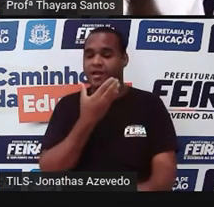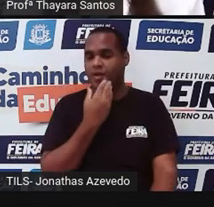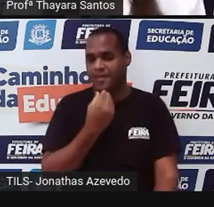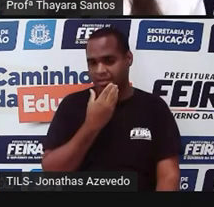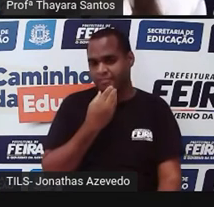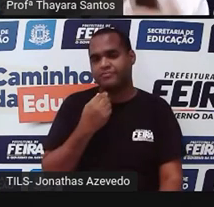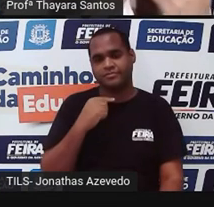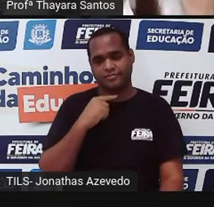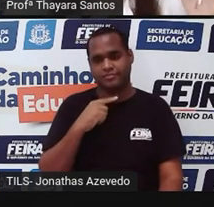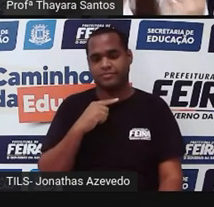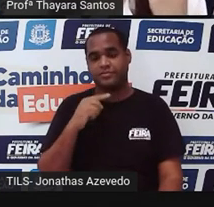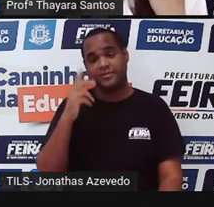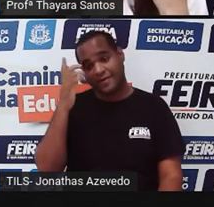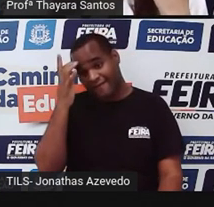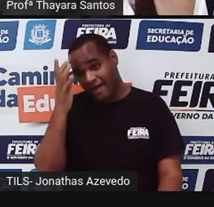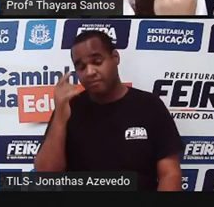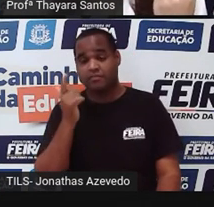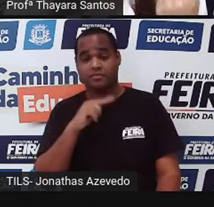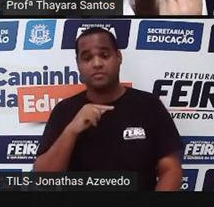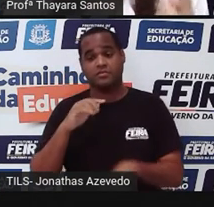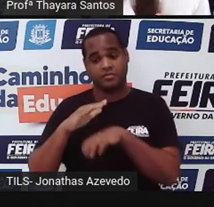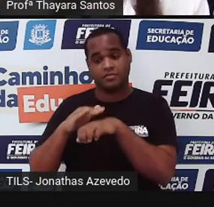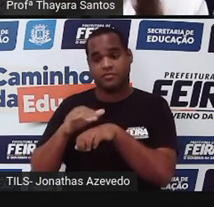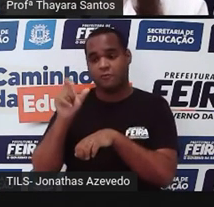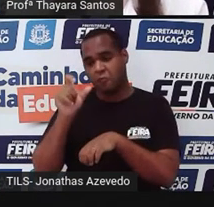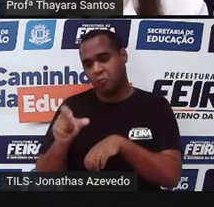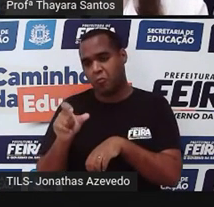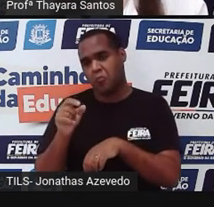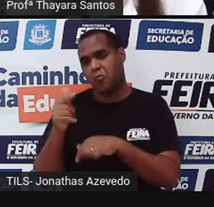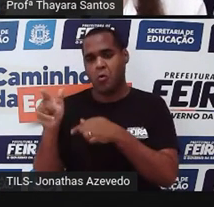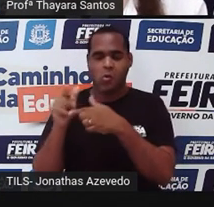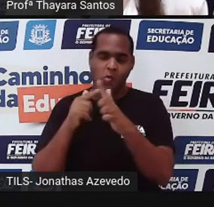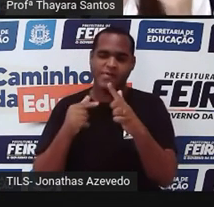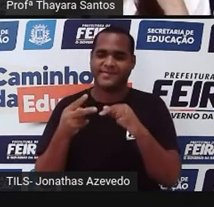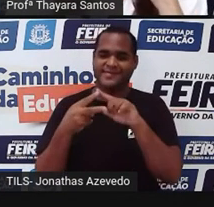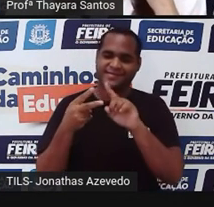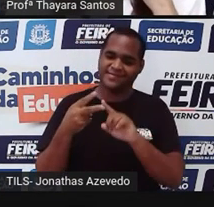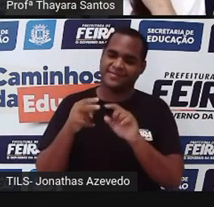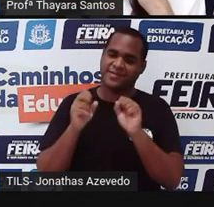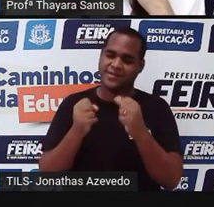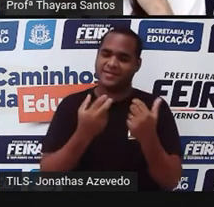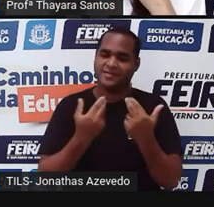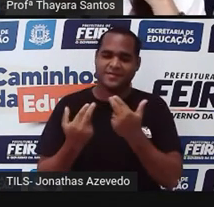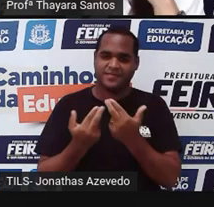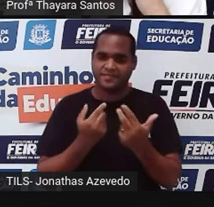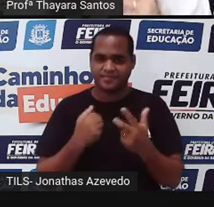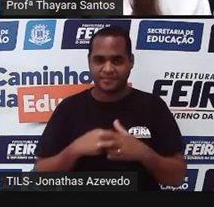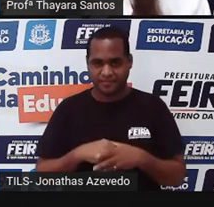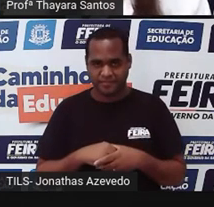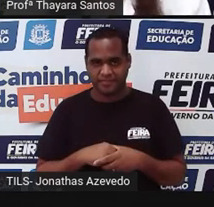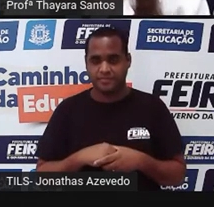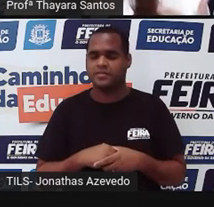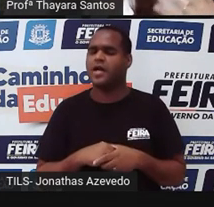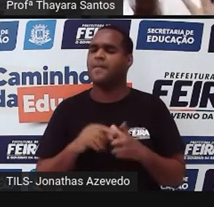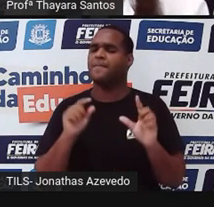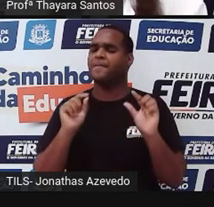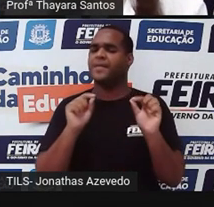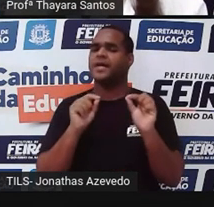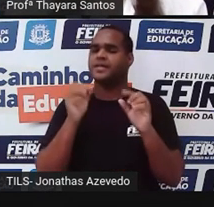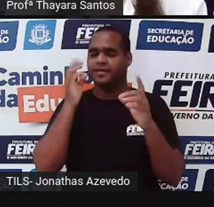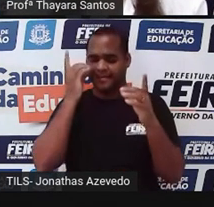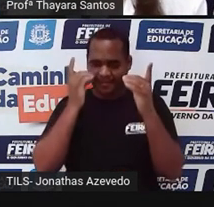que entre as mulheres, porque é muito mais fácil herdar só um do que herdar dois ao mesmo tempo. E o que é esse